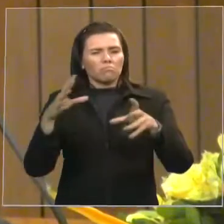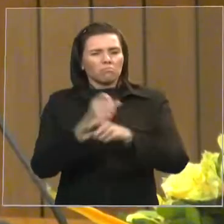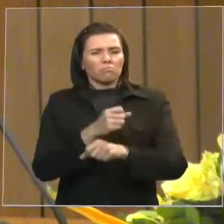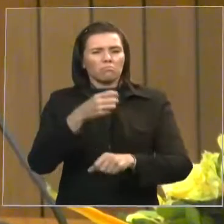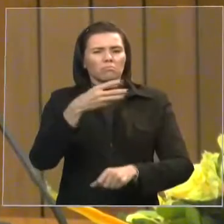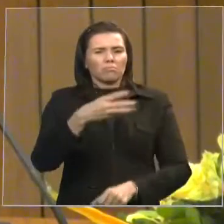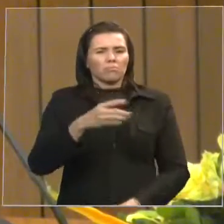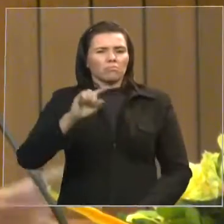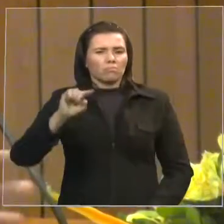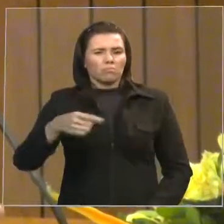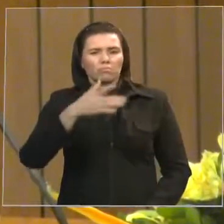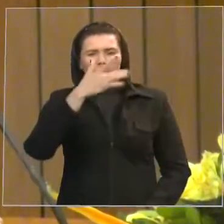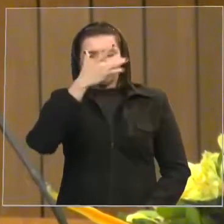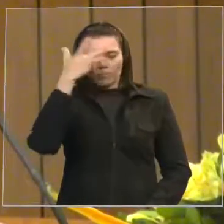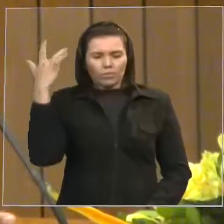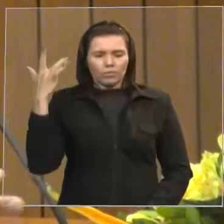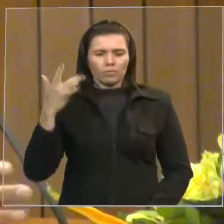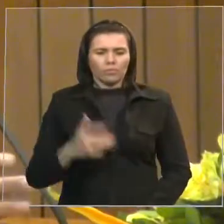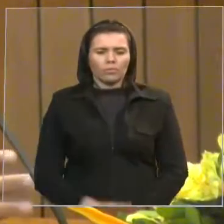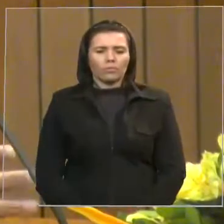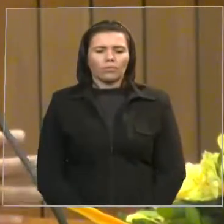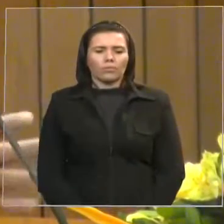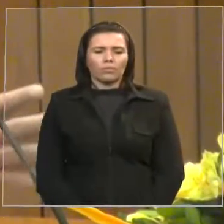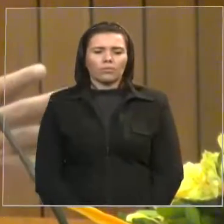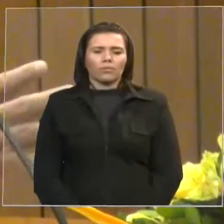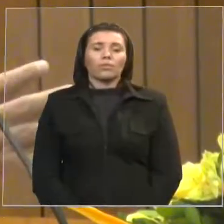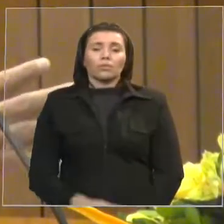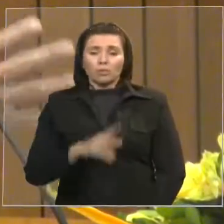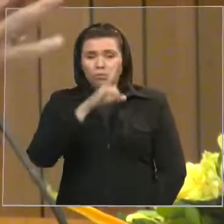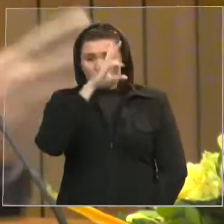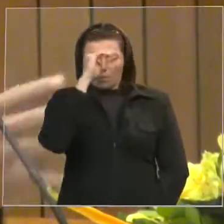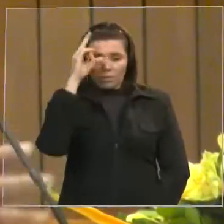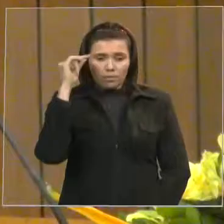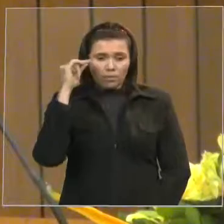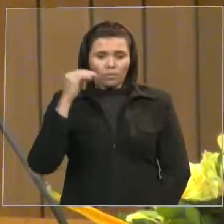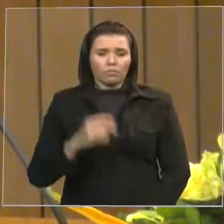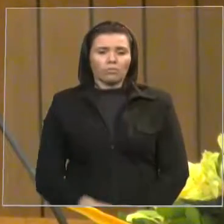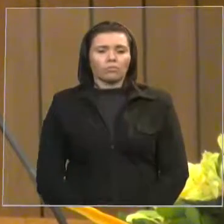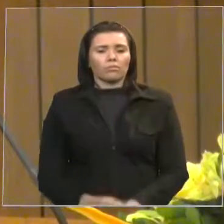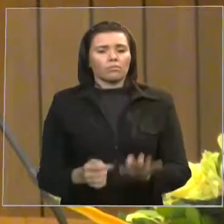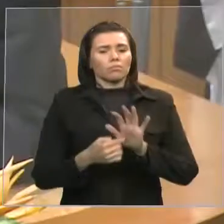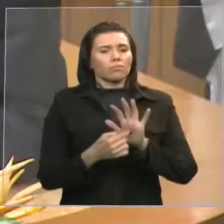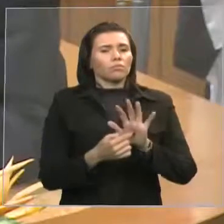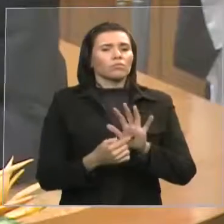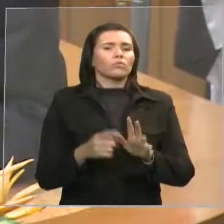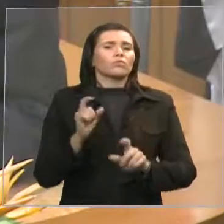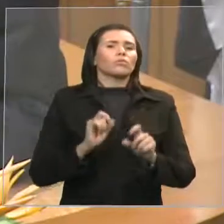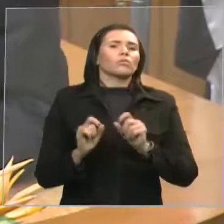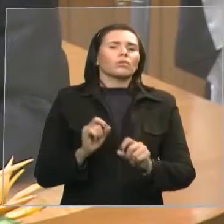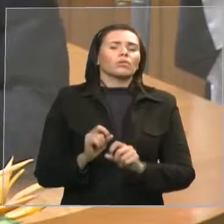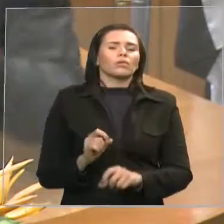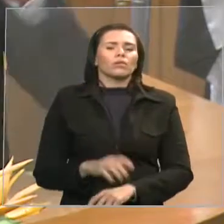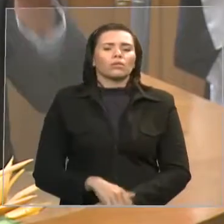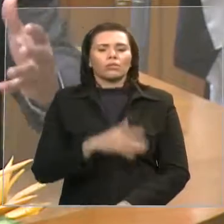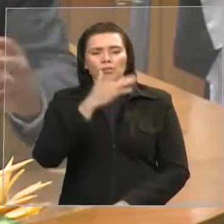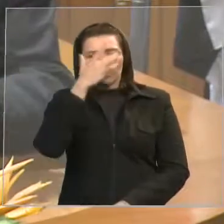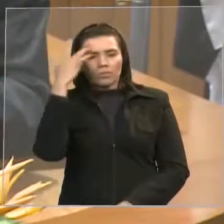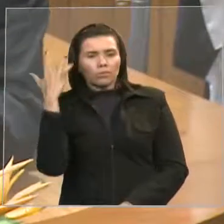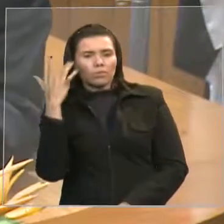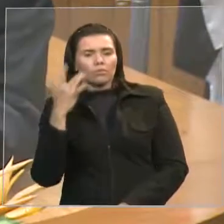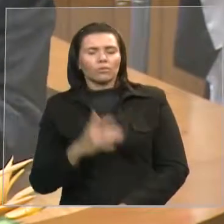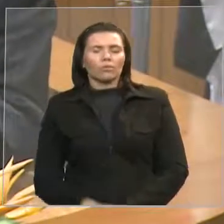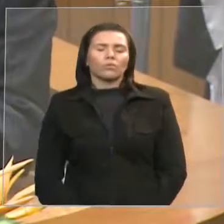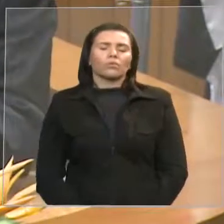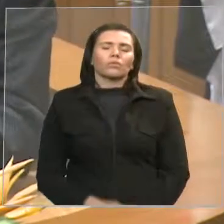naquela oportunidade ele inclusive apresentou os seus candidatos a deputado e eu a convite do